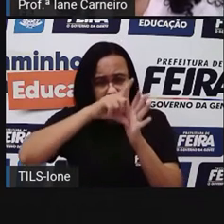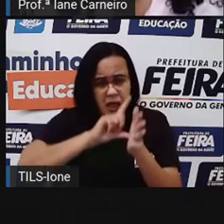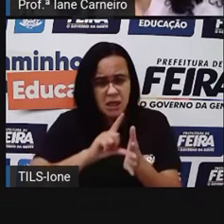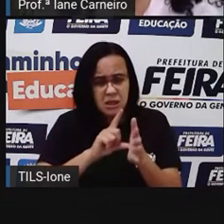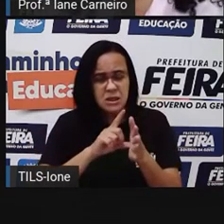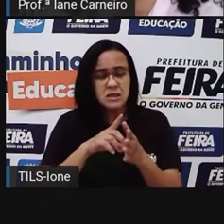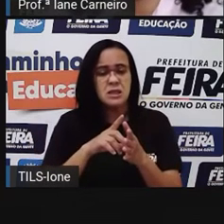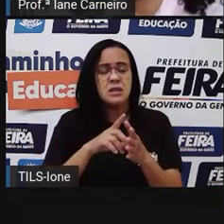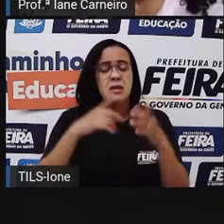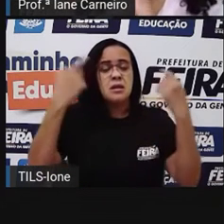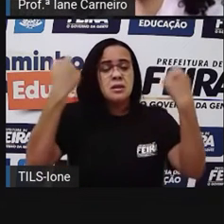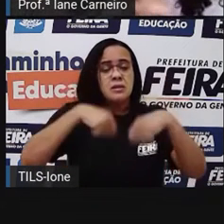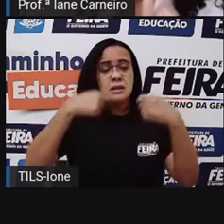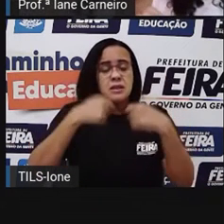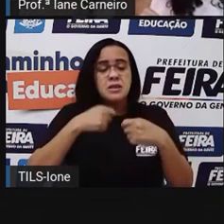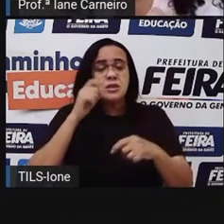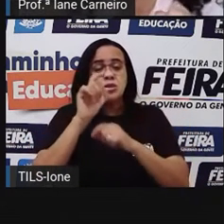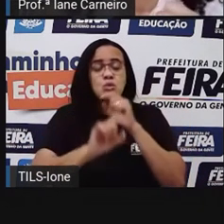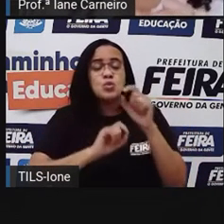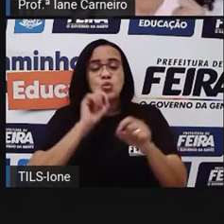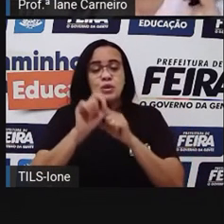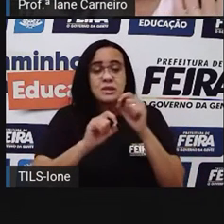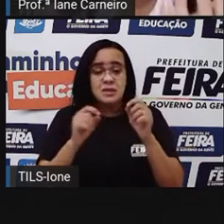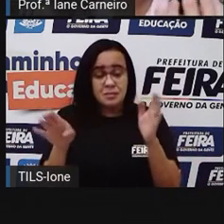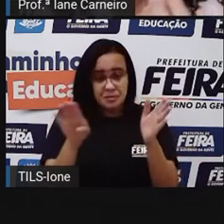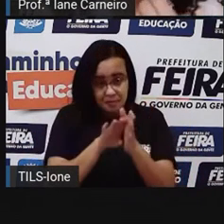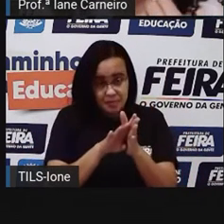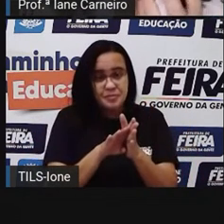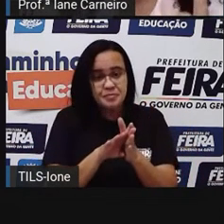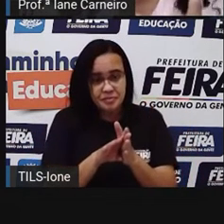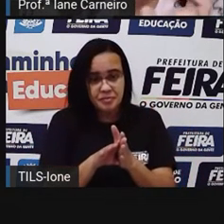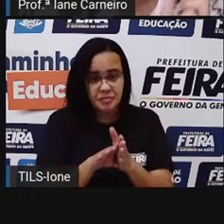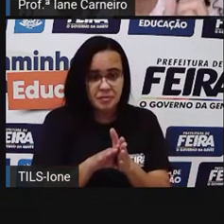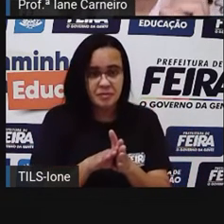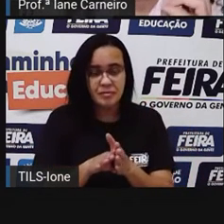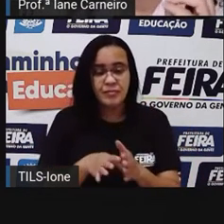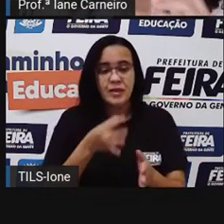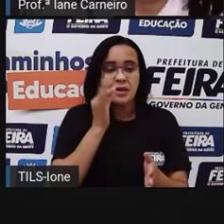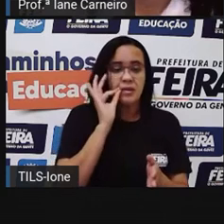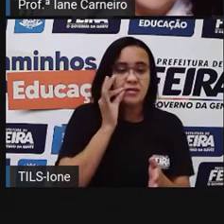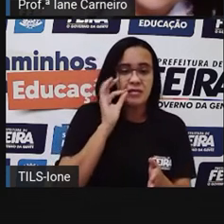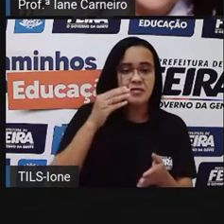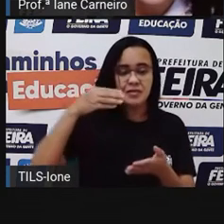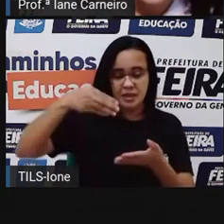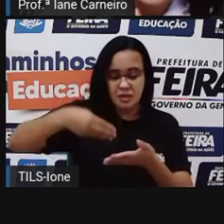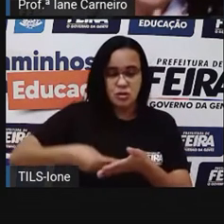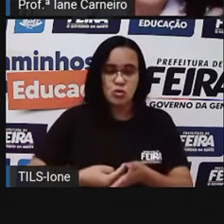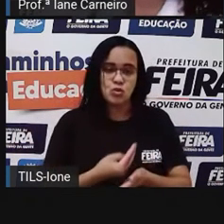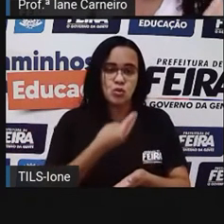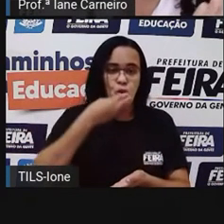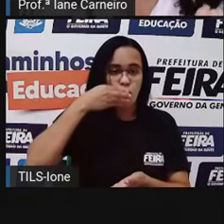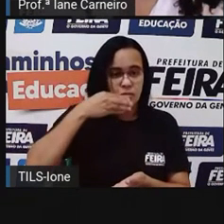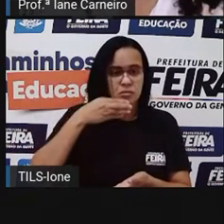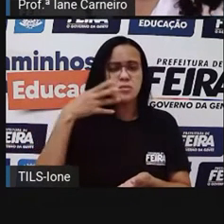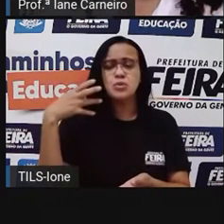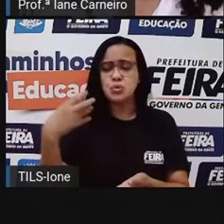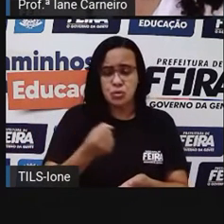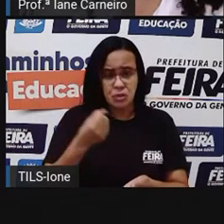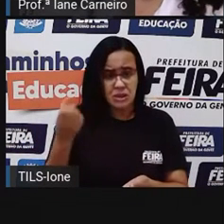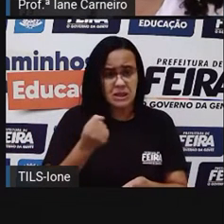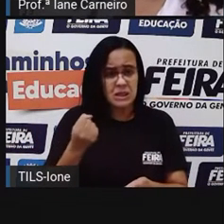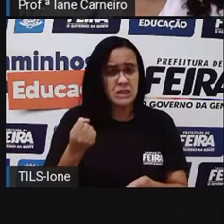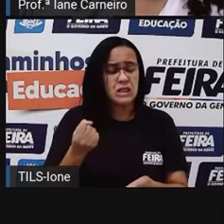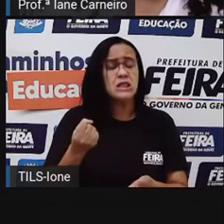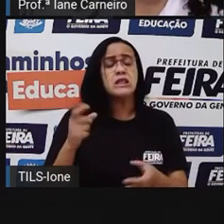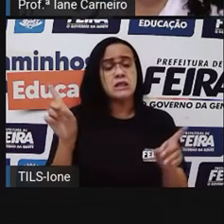copinho, né? No seu iogurte, no seu bolo, no café, o leite passou também por um processo,